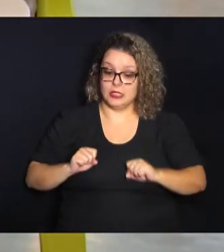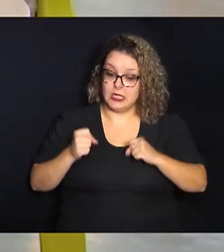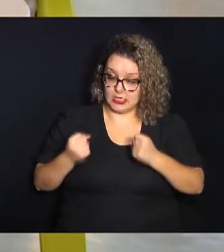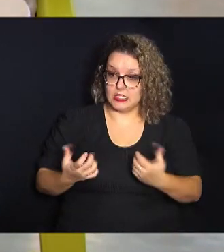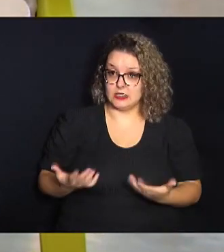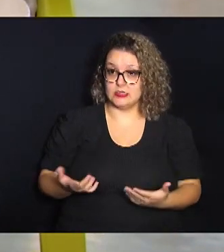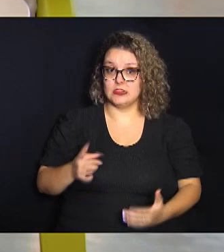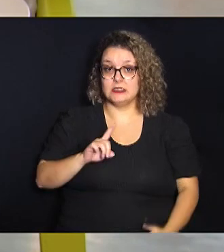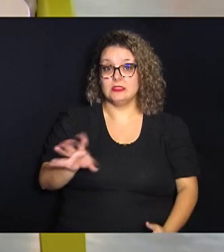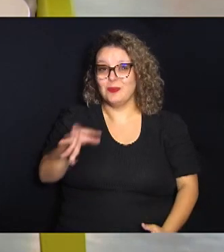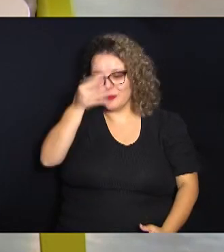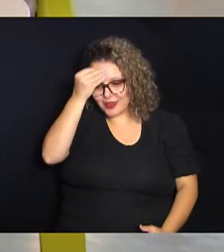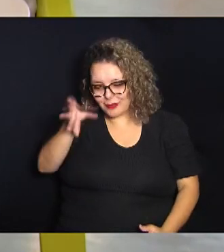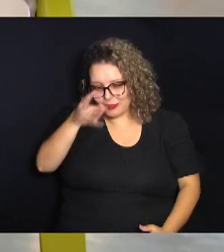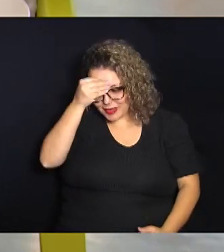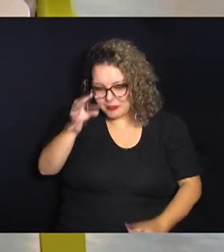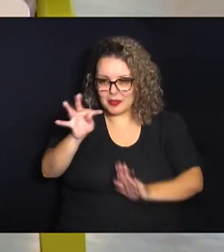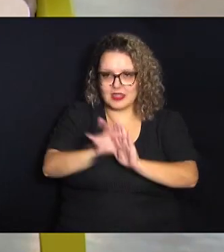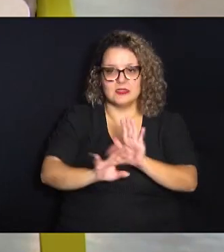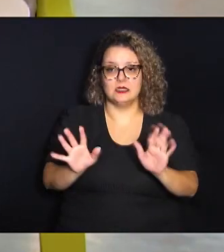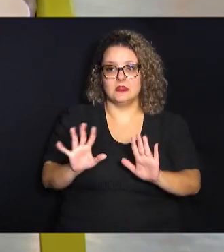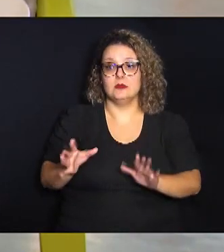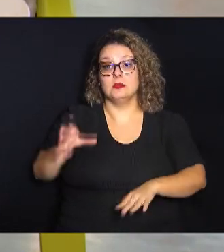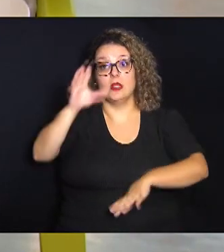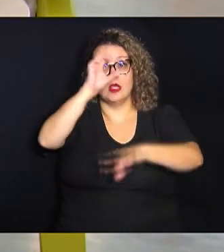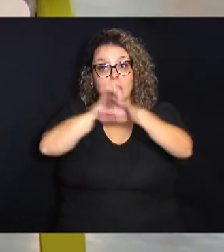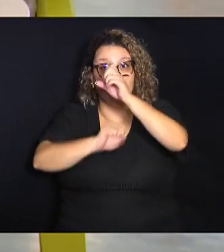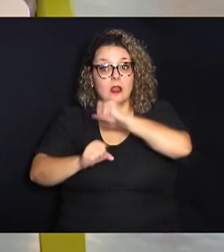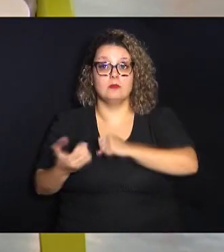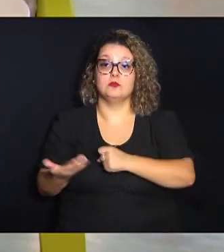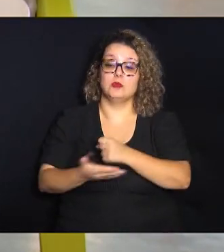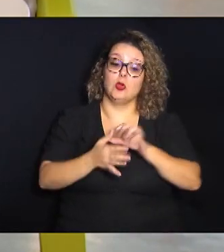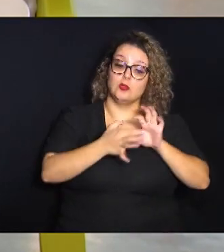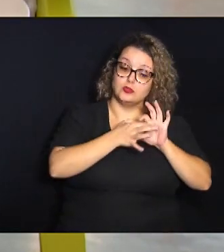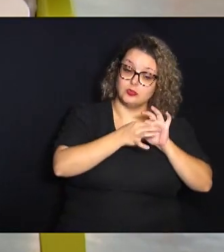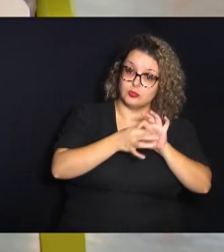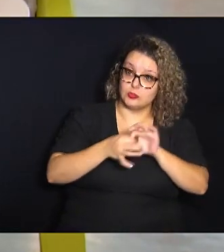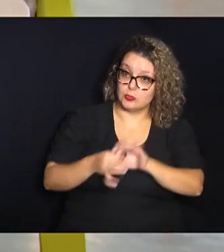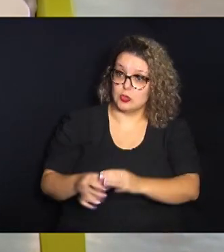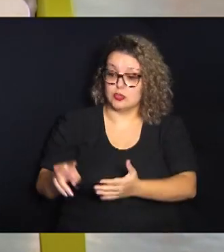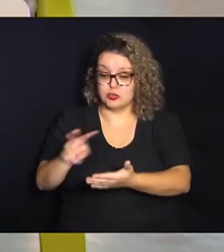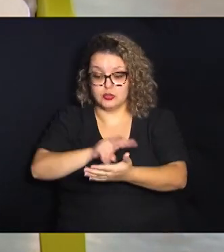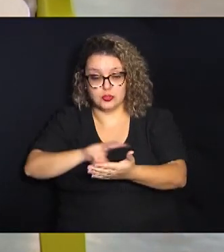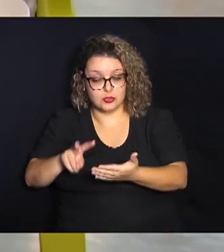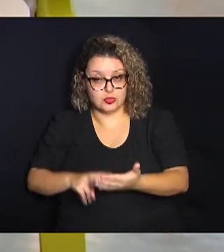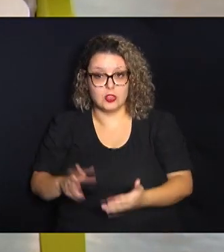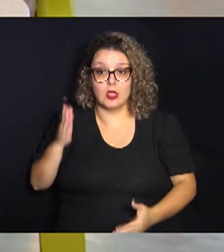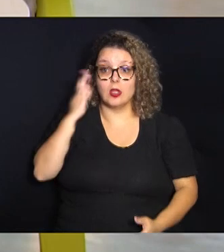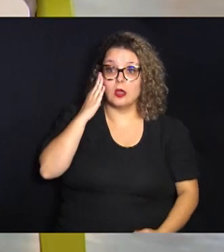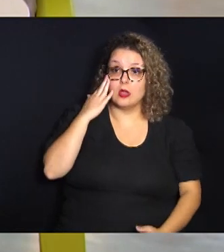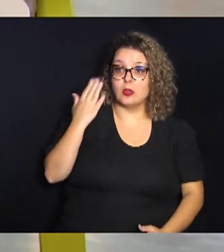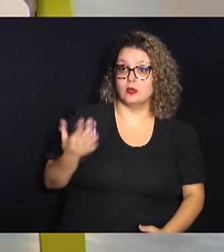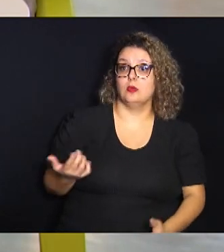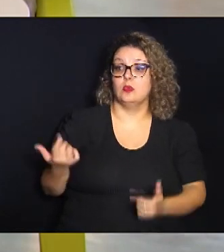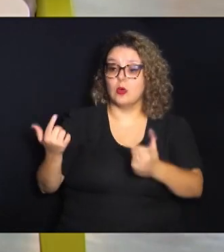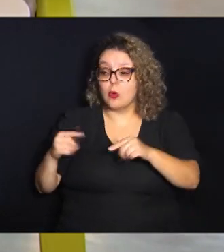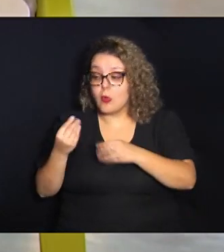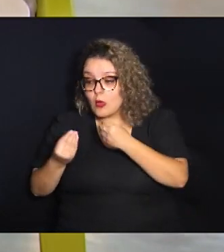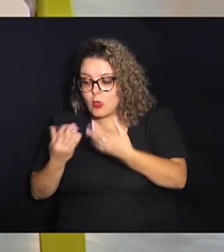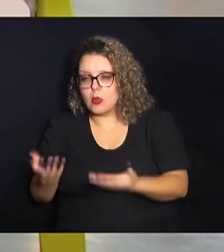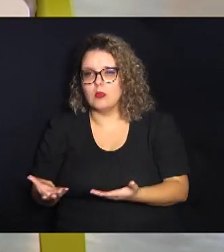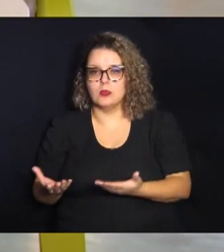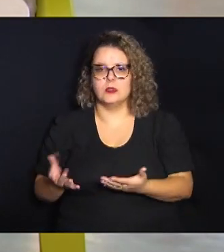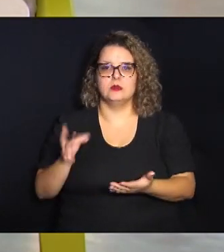não ficar decorando o texto mas sim aprender com base no contexto de fazer leituras de entender de onde vem de